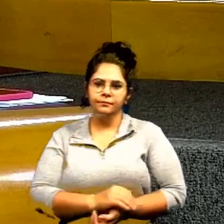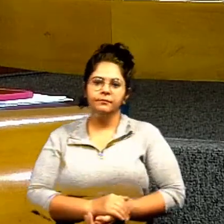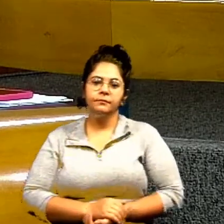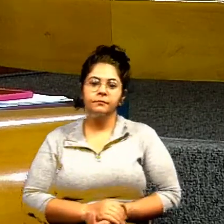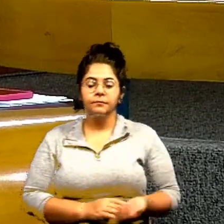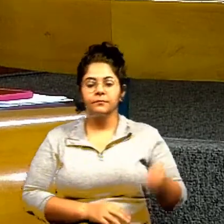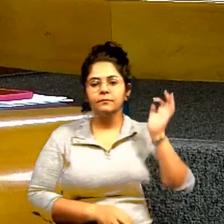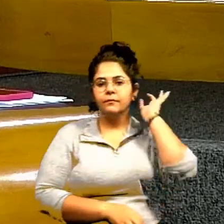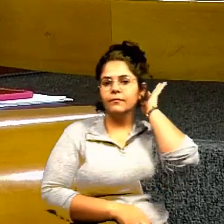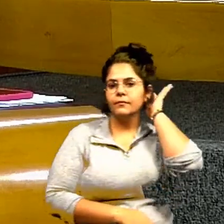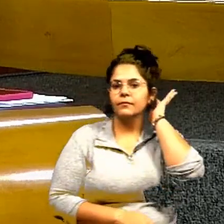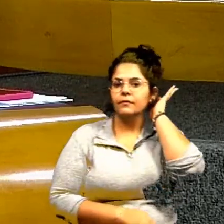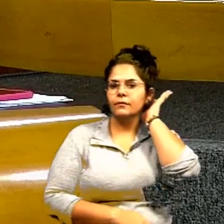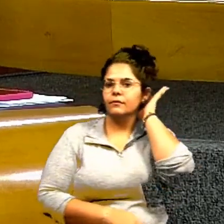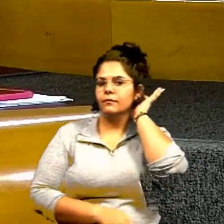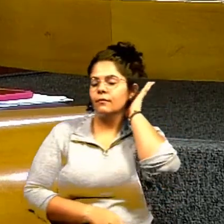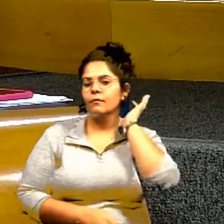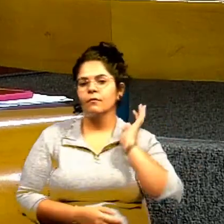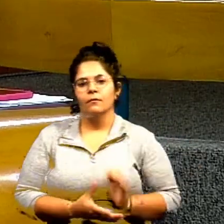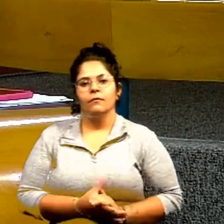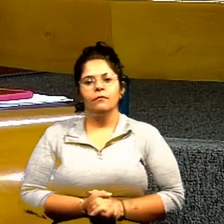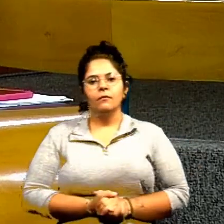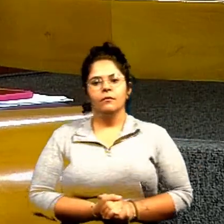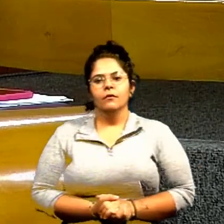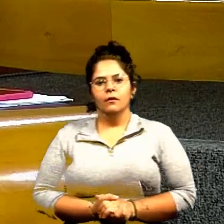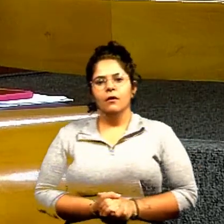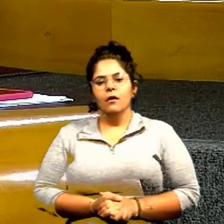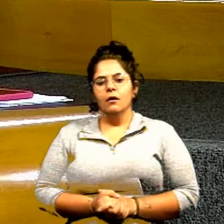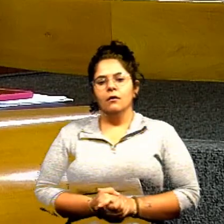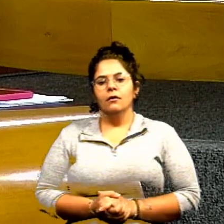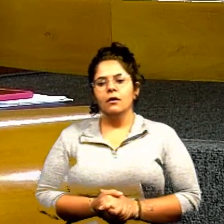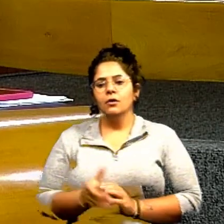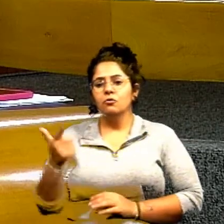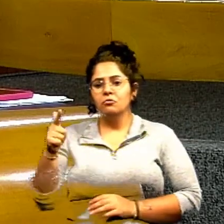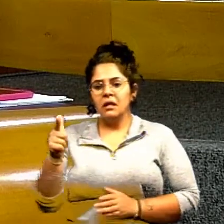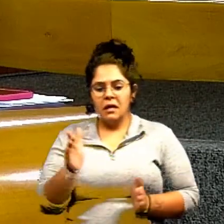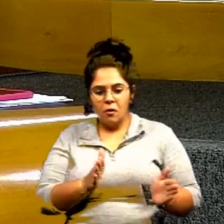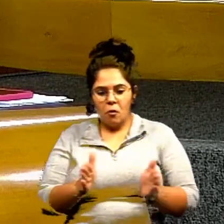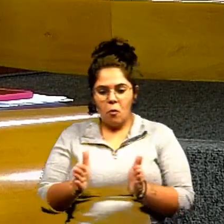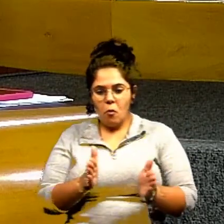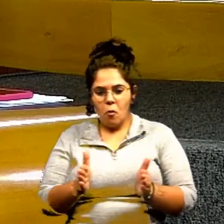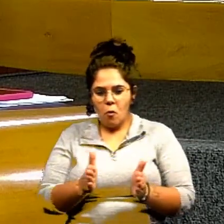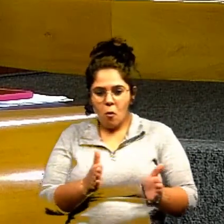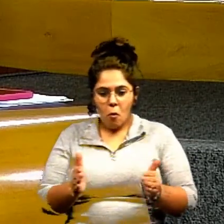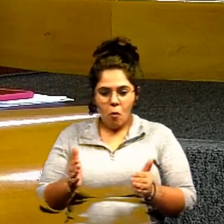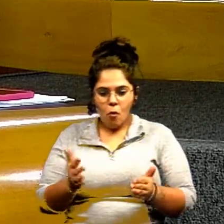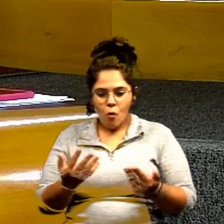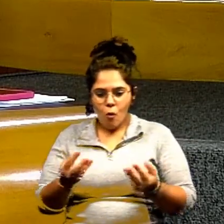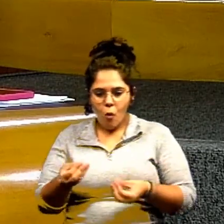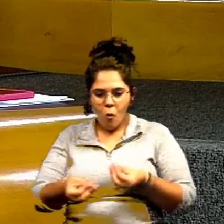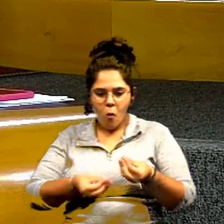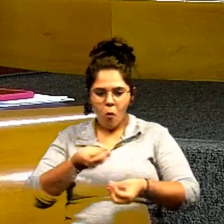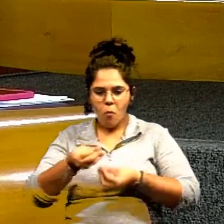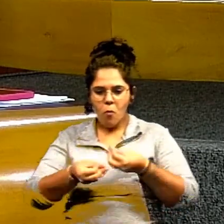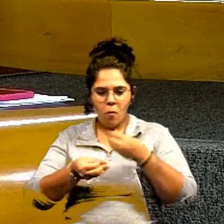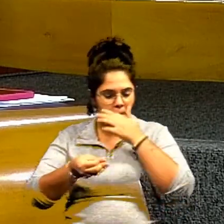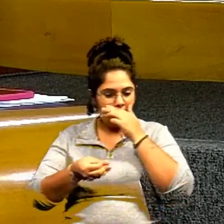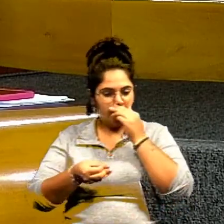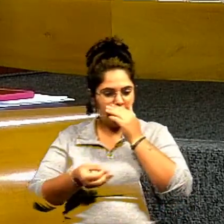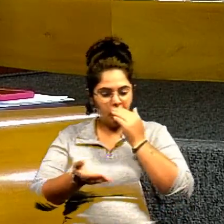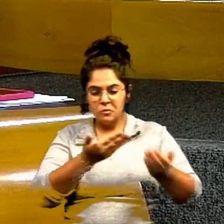tem acesso aos processos judiciais porque as que não tem dinheiro muitas vezes consegue também